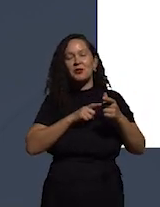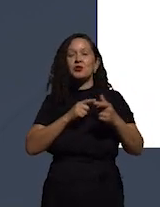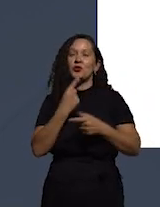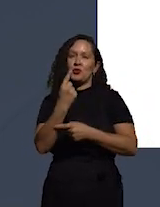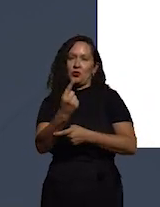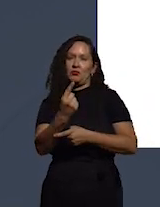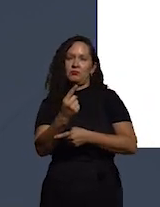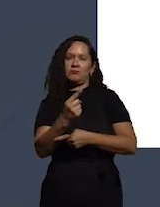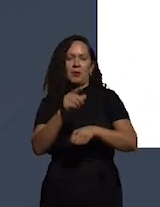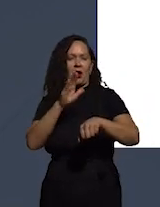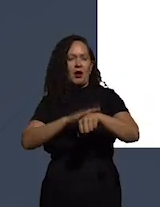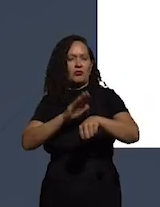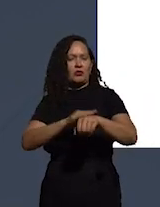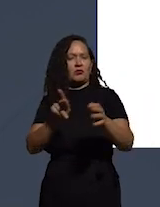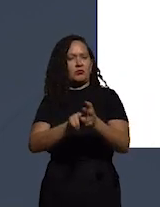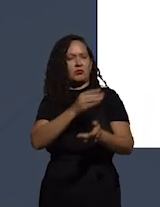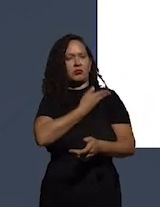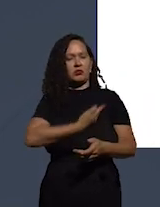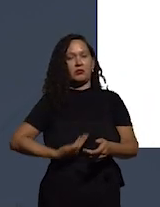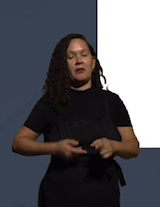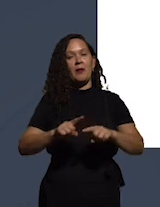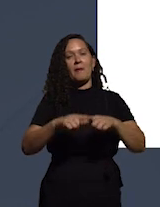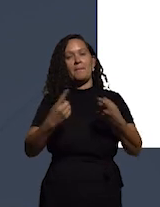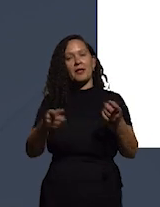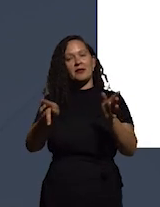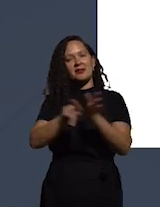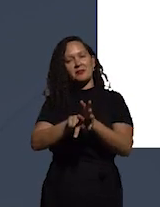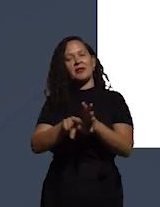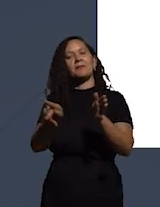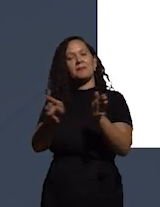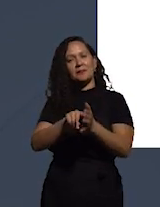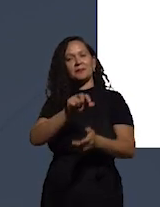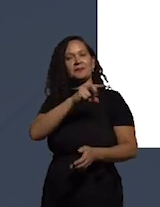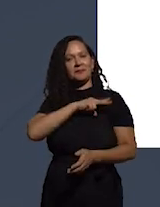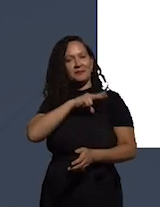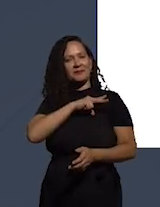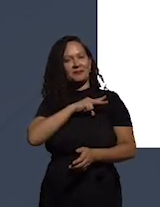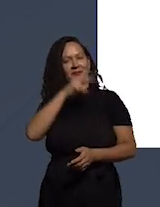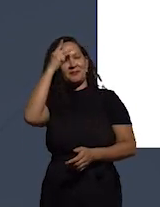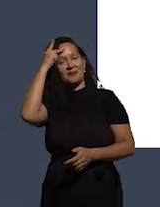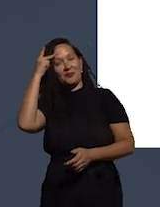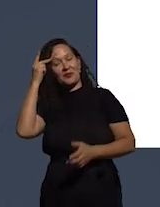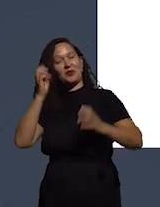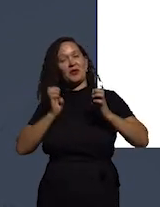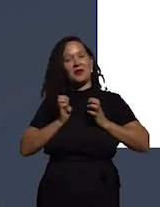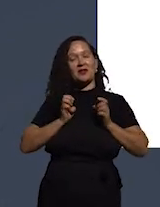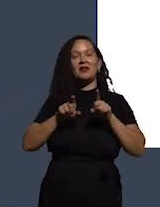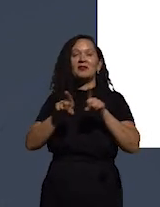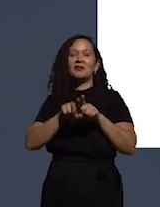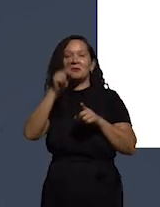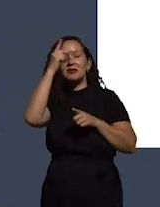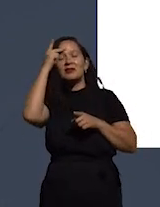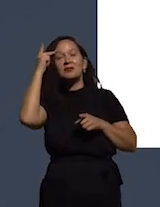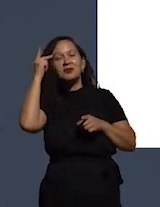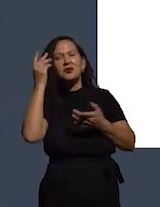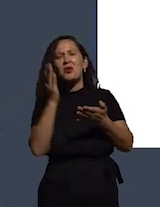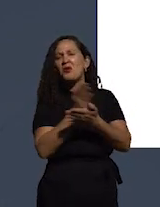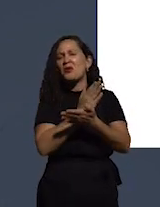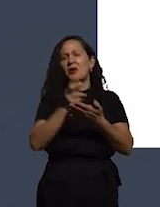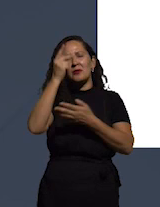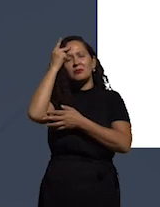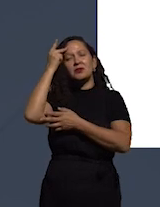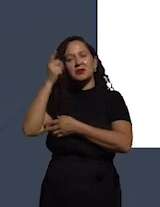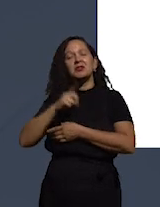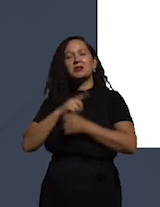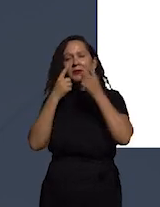que deve ser autônoma do governo e autônoma do interesse privado autônoma dos oligarcas e autônoma de qualquer outro tipo de